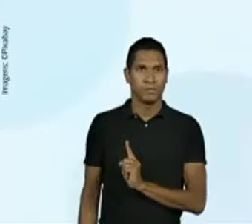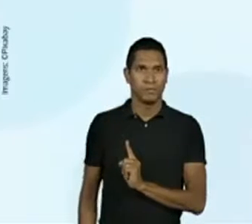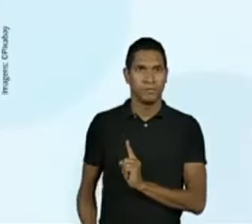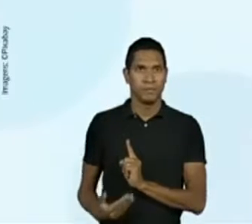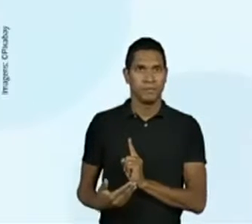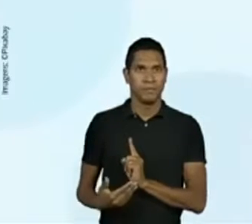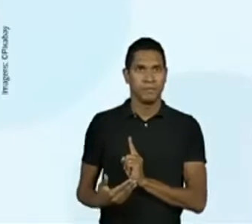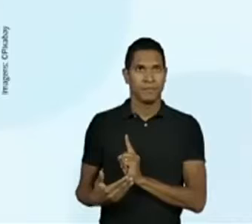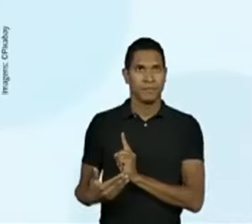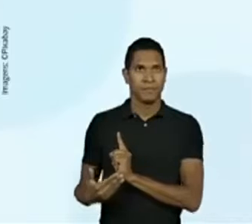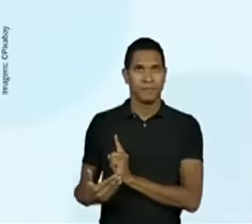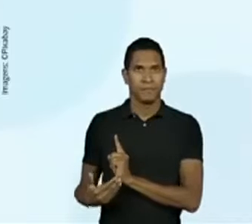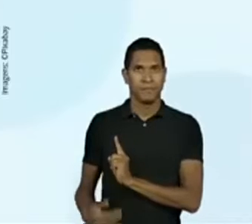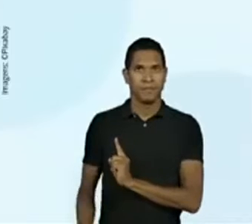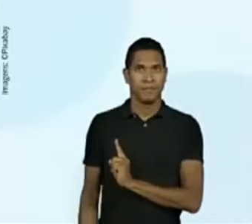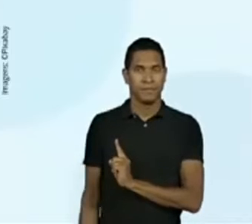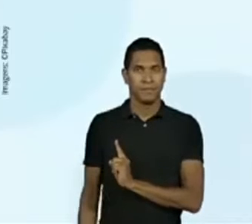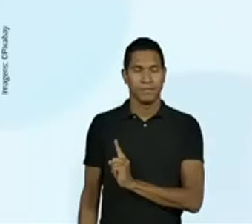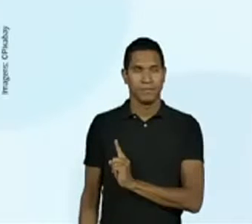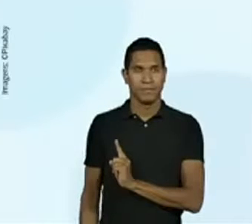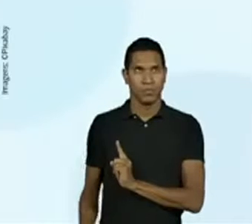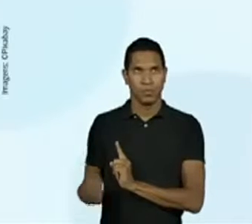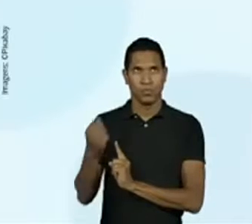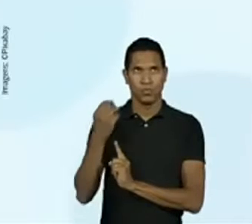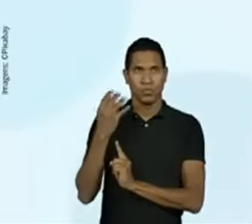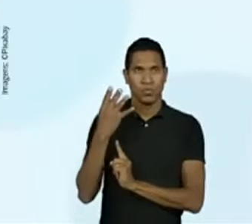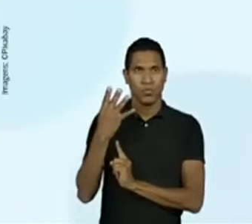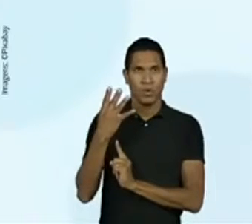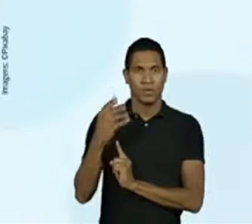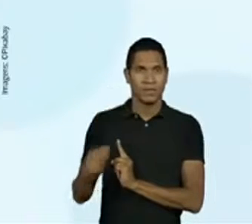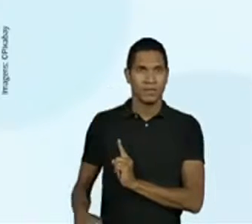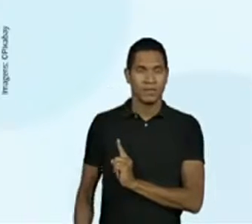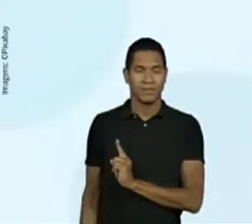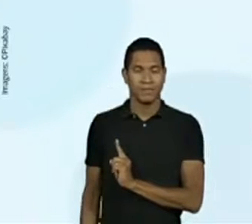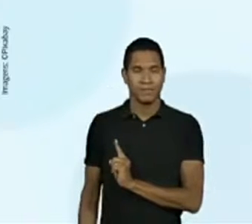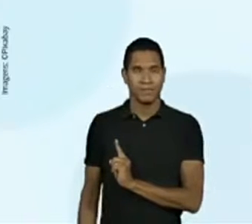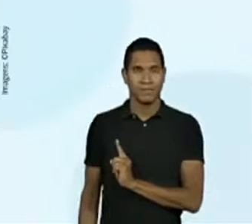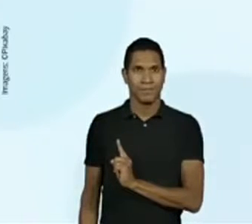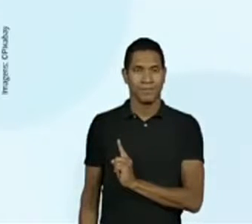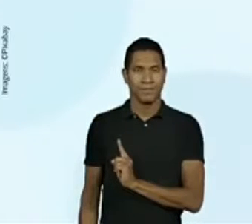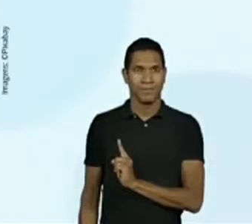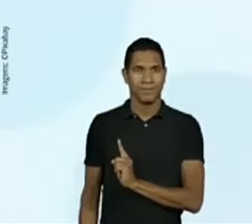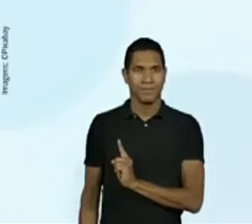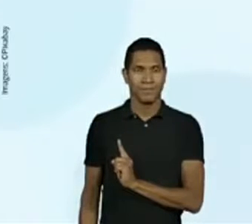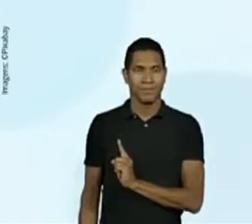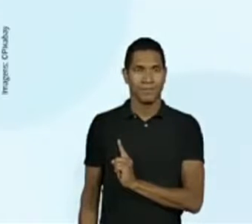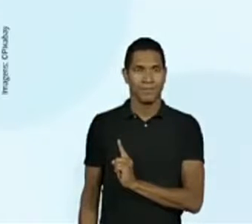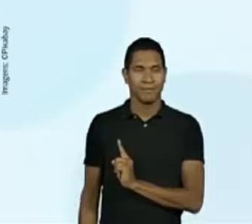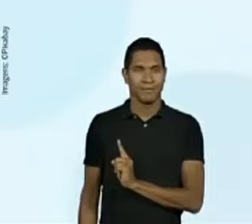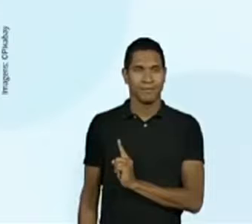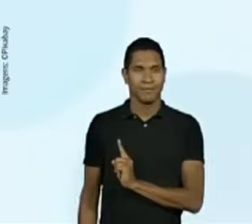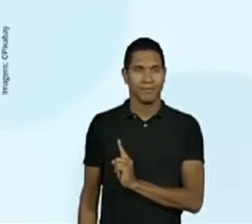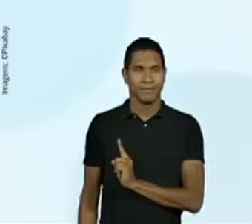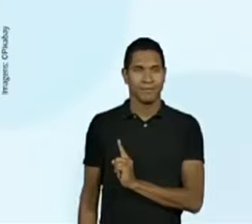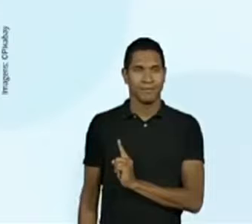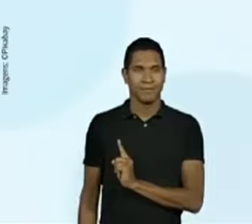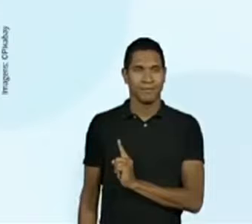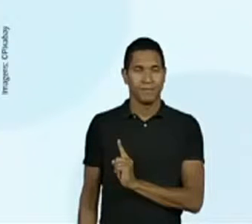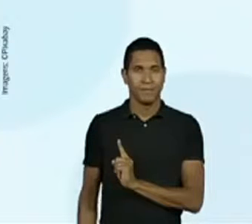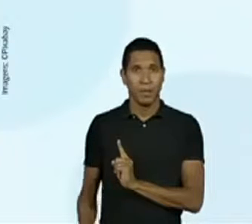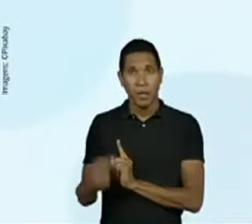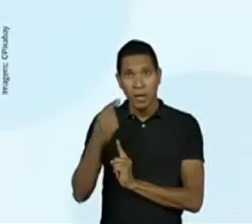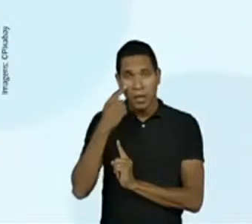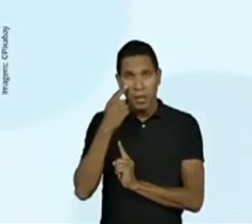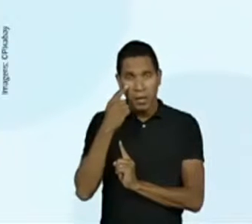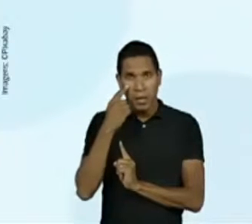Anterior ao 8, tenho 4. Isso. Acho que vocês